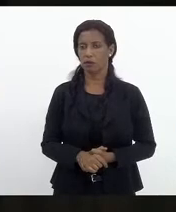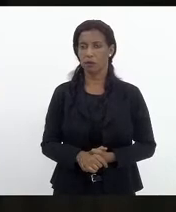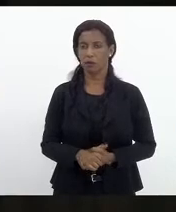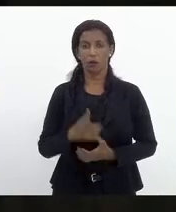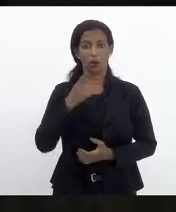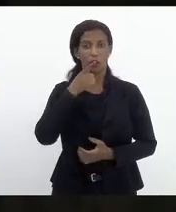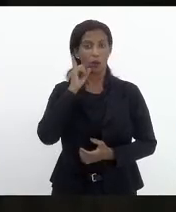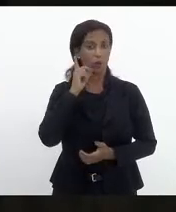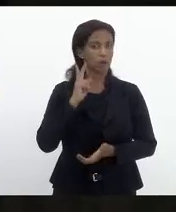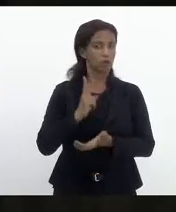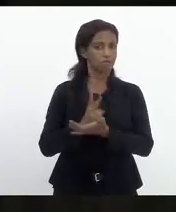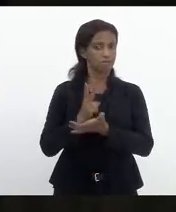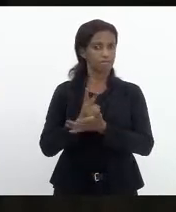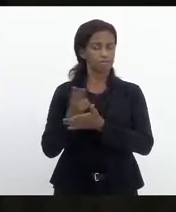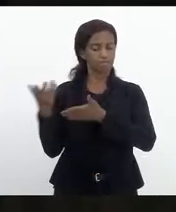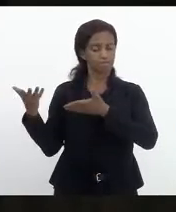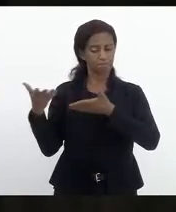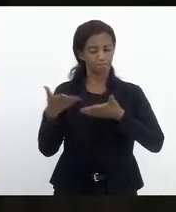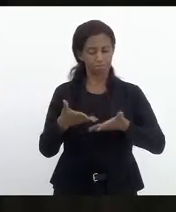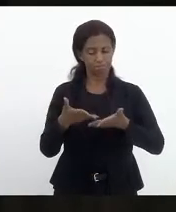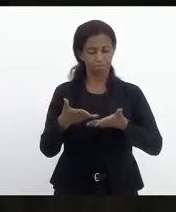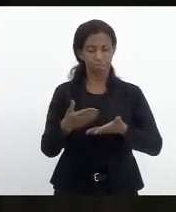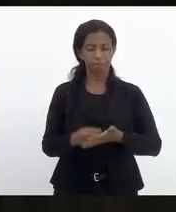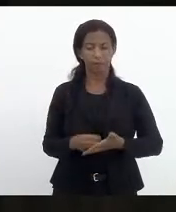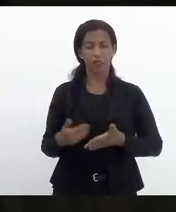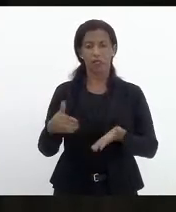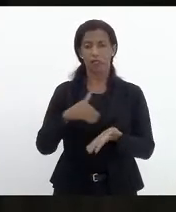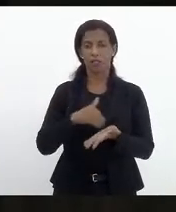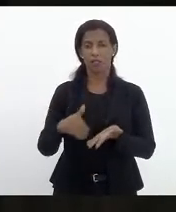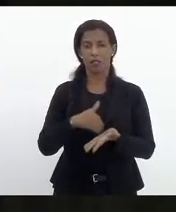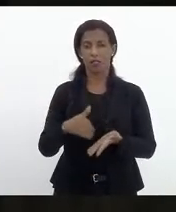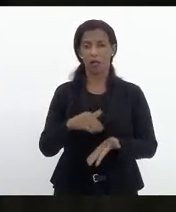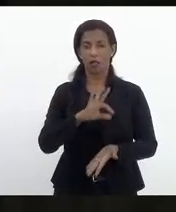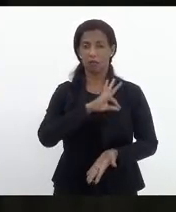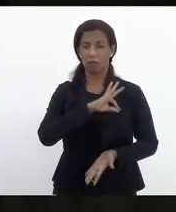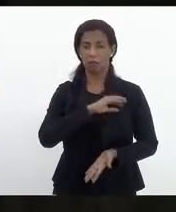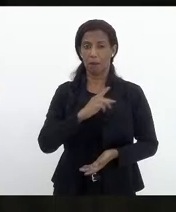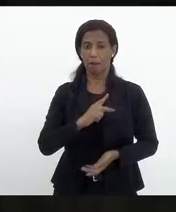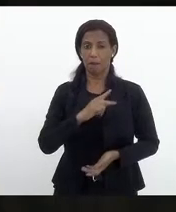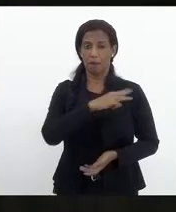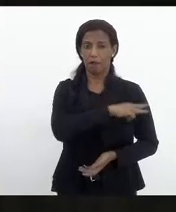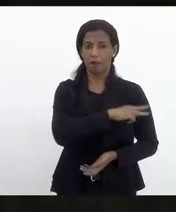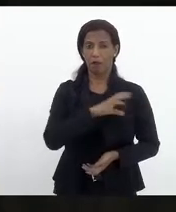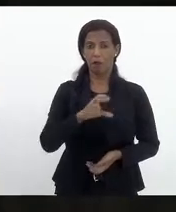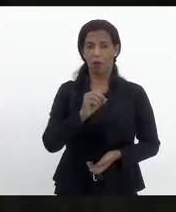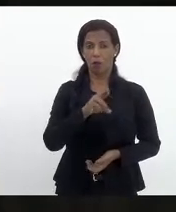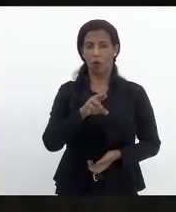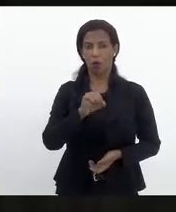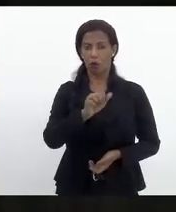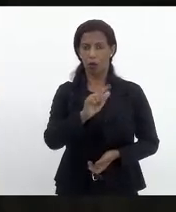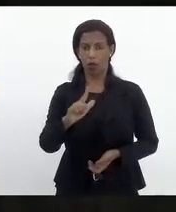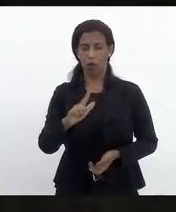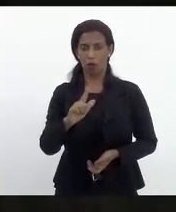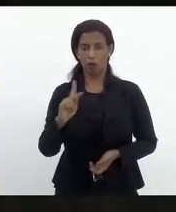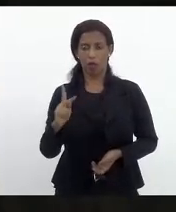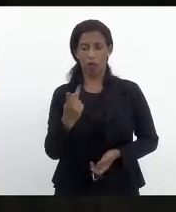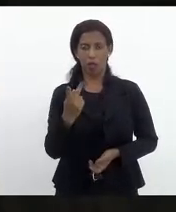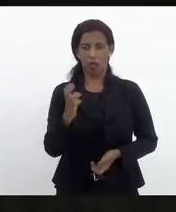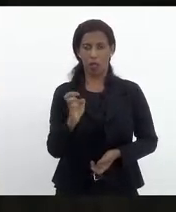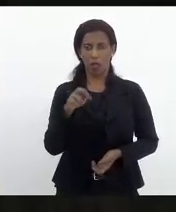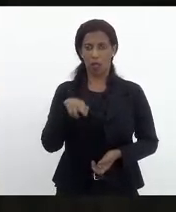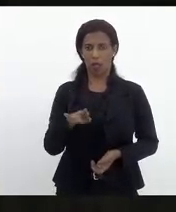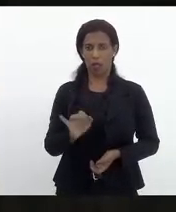ontem mesmo eu recebi aqui o secretário da Polícia Militar, o coronel Henrique, e eu